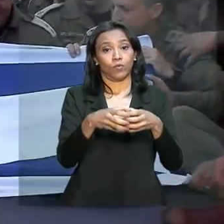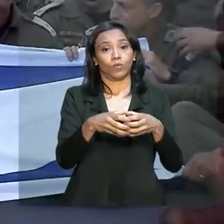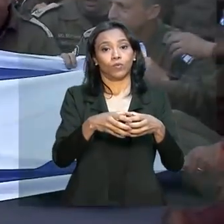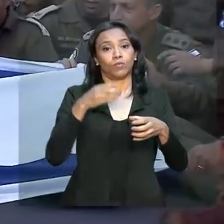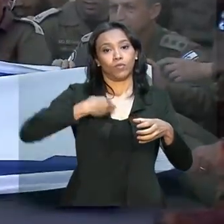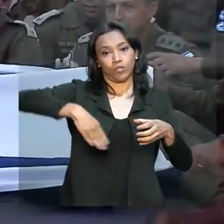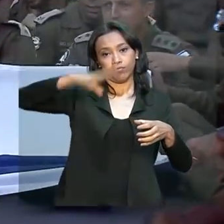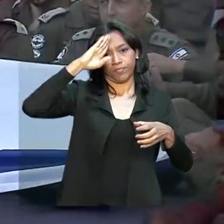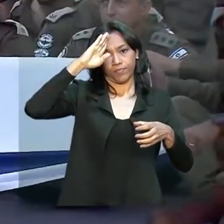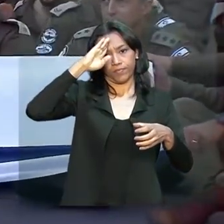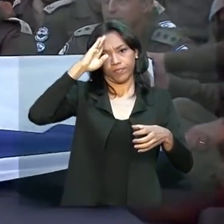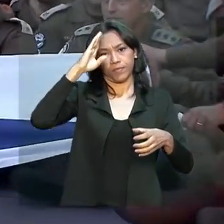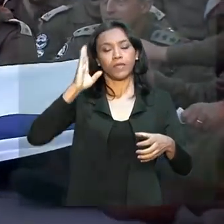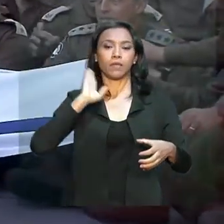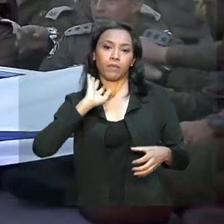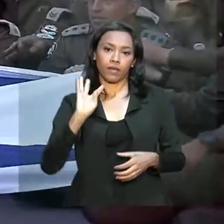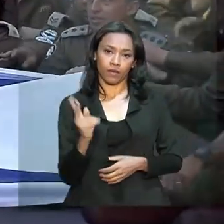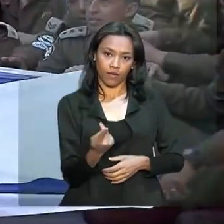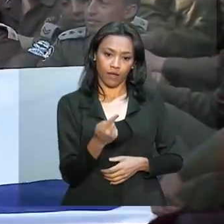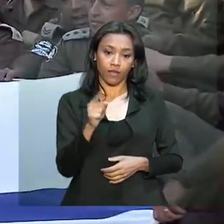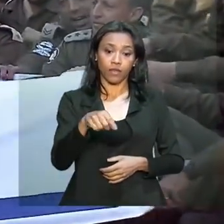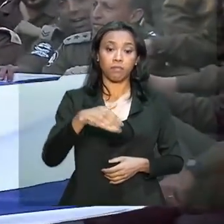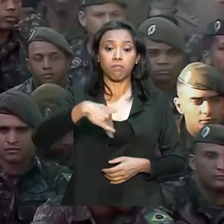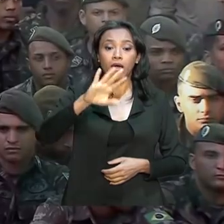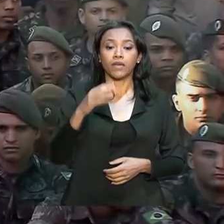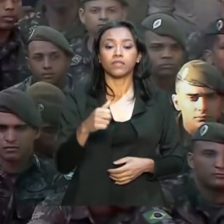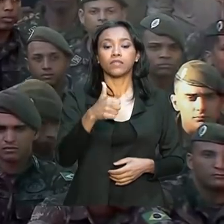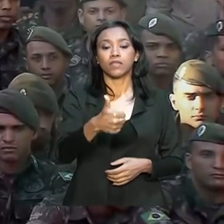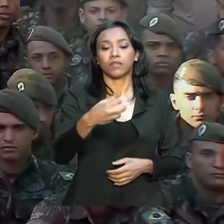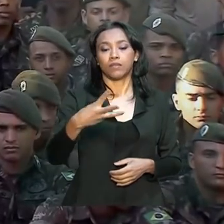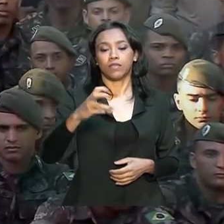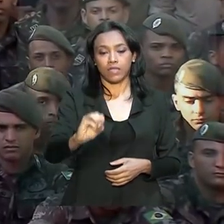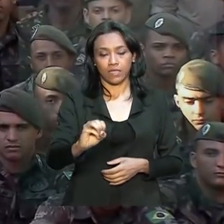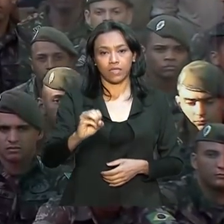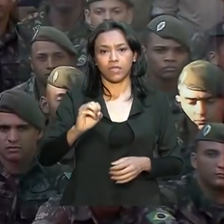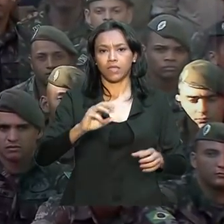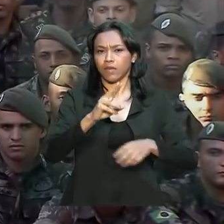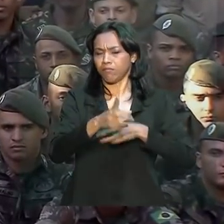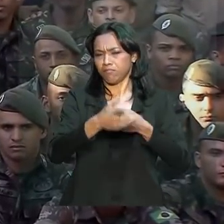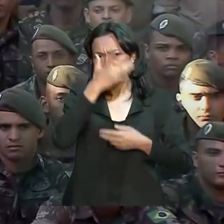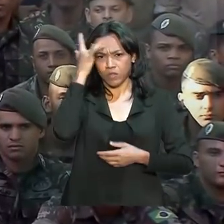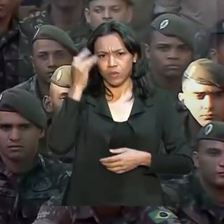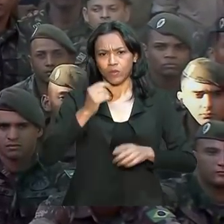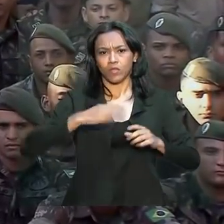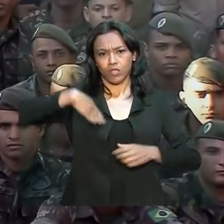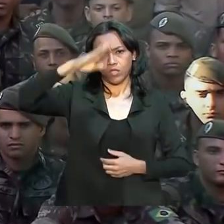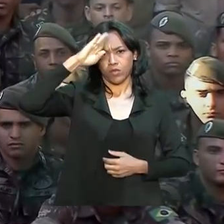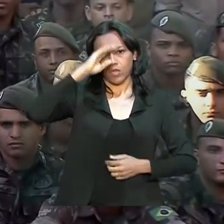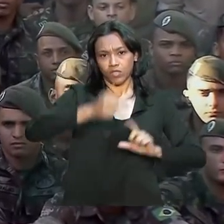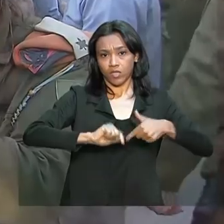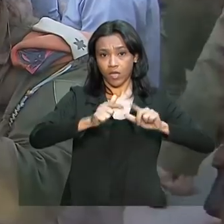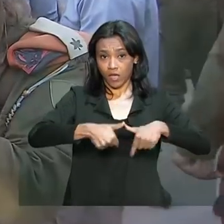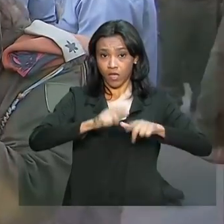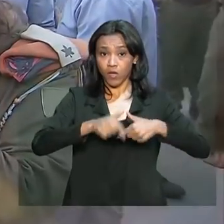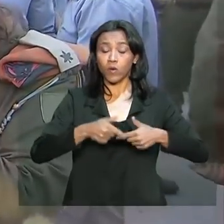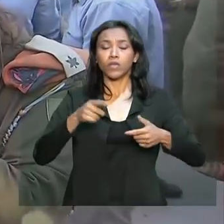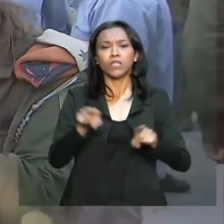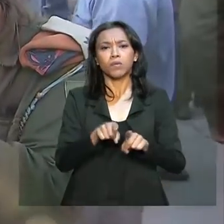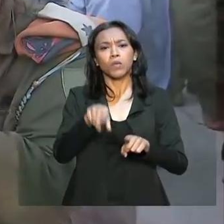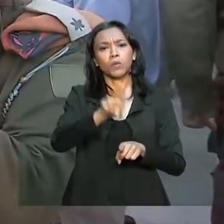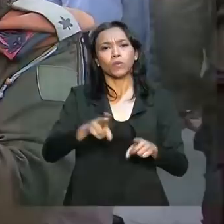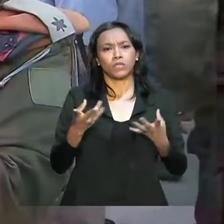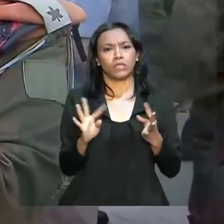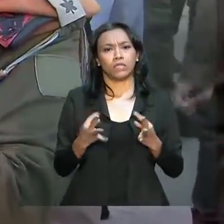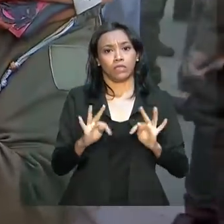em Belo Horizonte. A delegação com mais de 130 israelenses e equipamentos de alta tecnologia chegou ao Brasil no domingo por ordem do primeiro